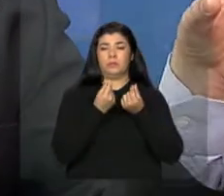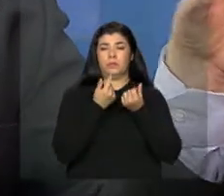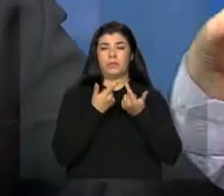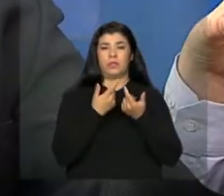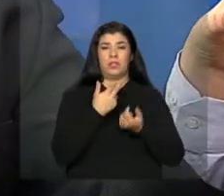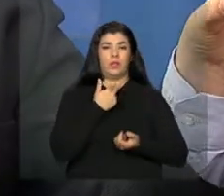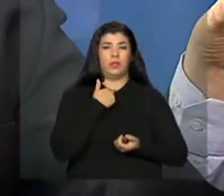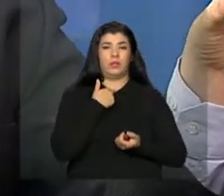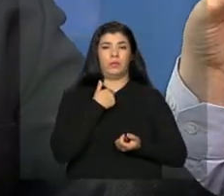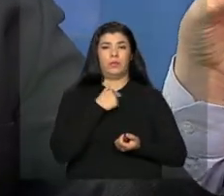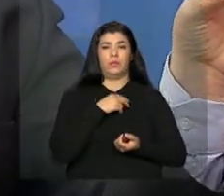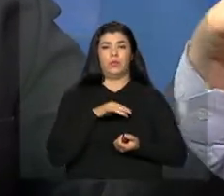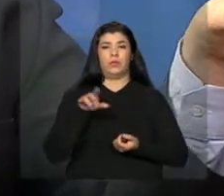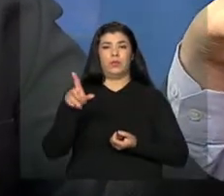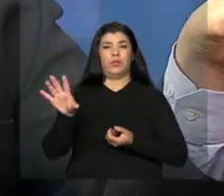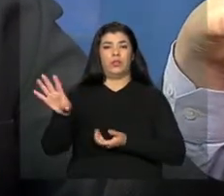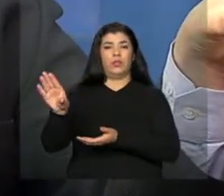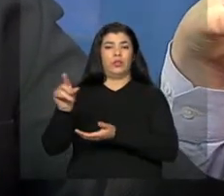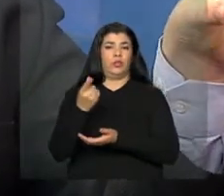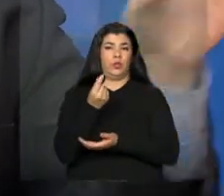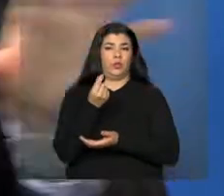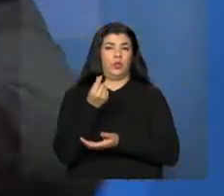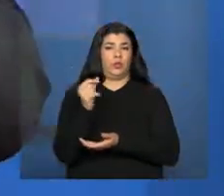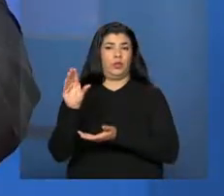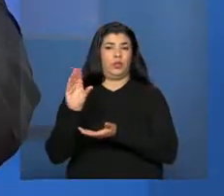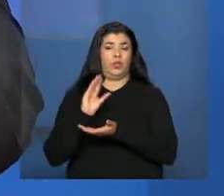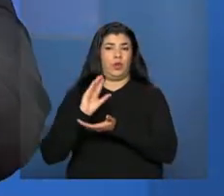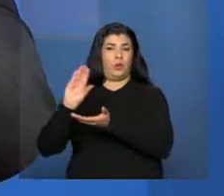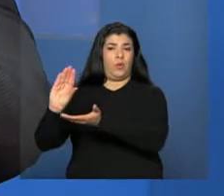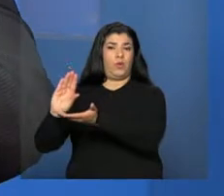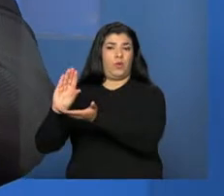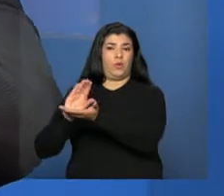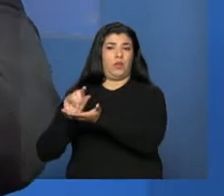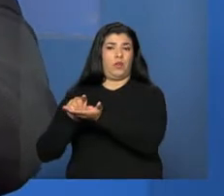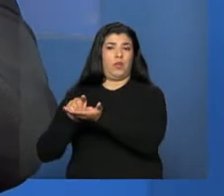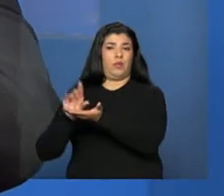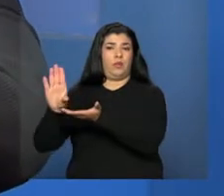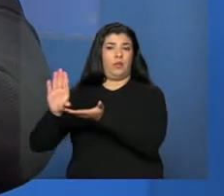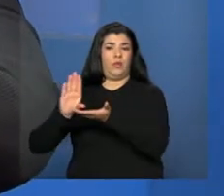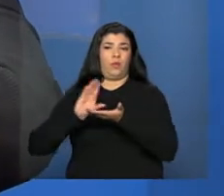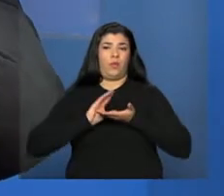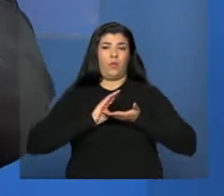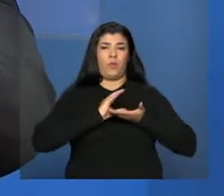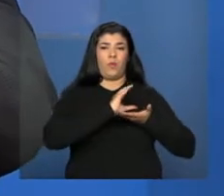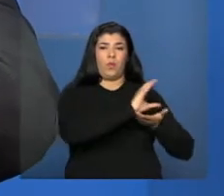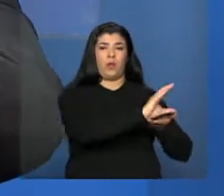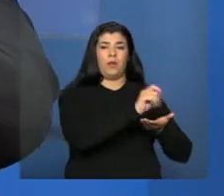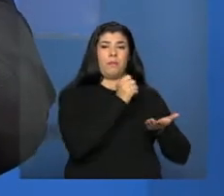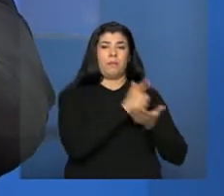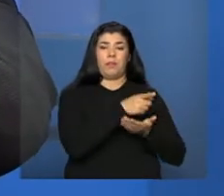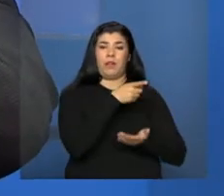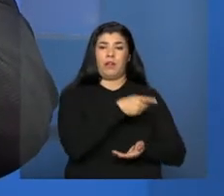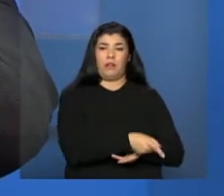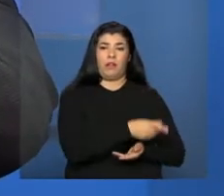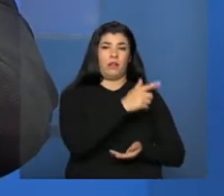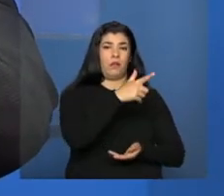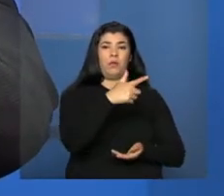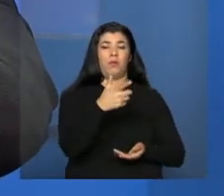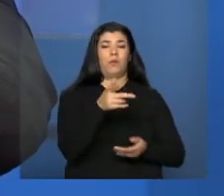com recursos do CRAS, certo? Que foi repassado para o CRAS, pagar esse psicólogo aqui que está lá, ou o centro social que está lá